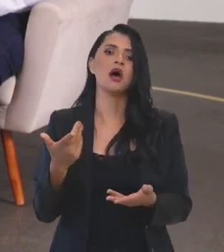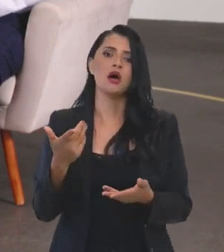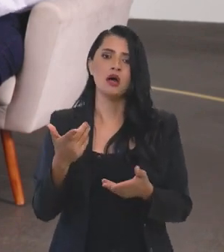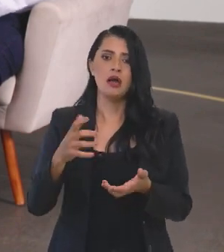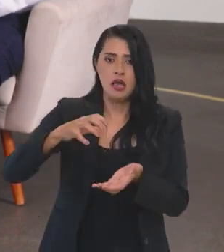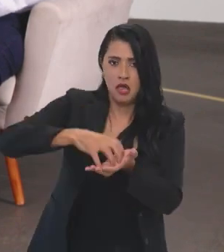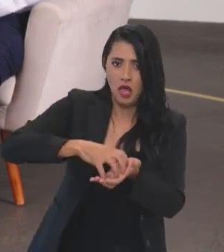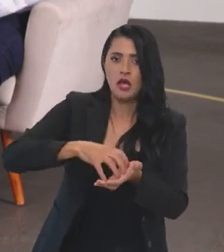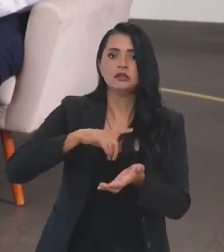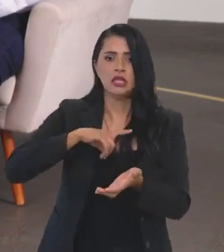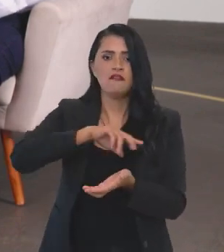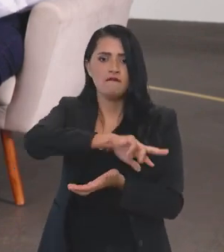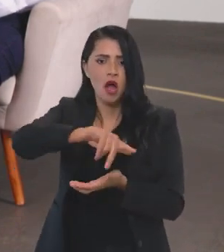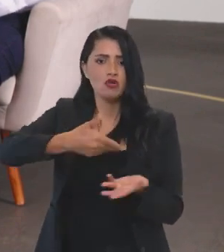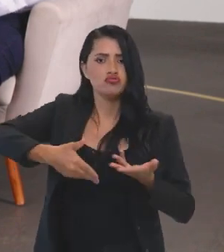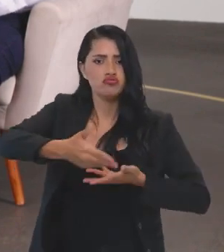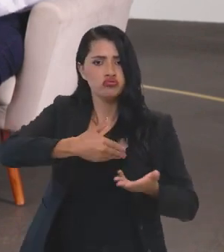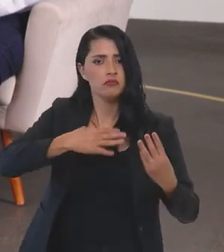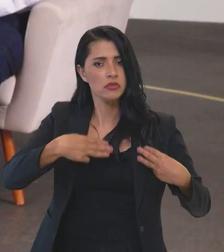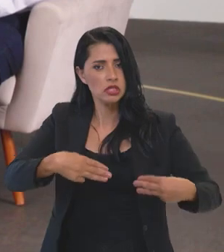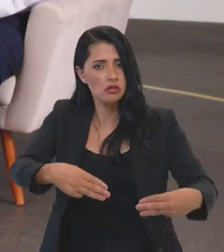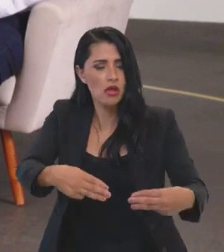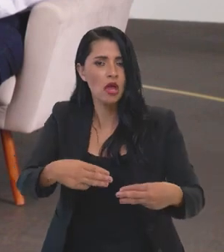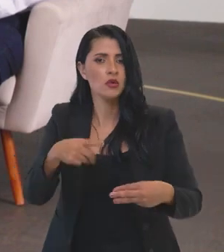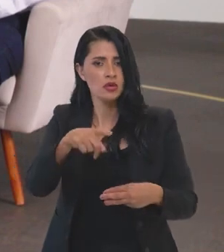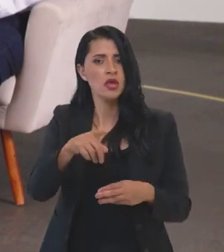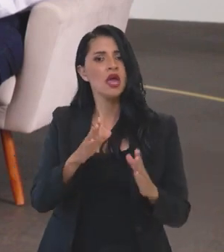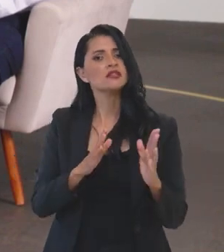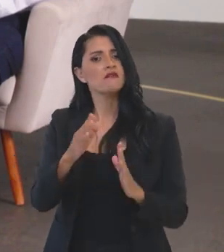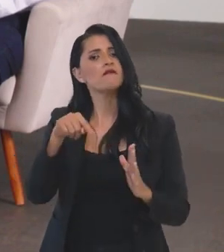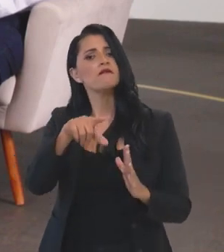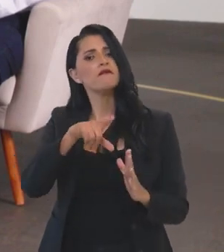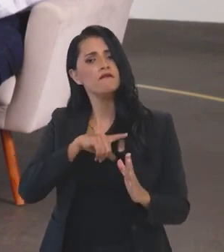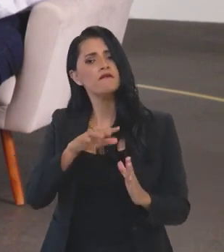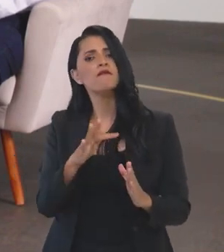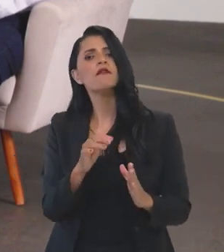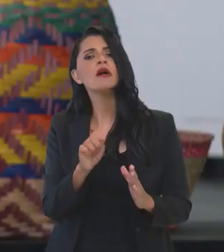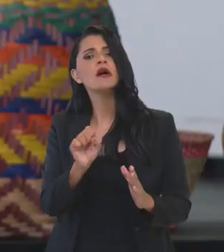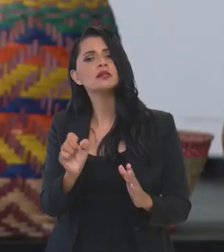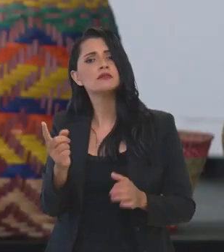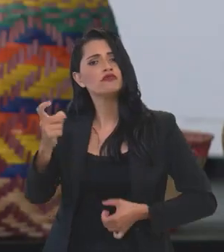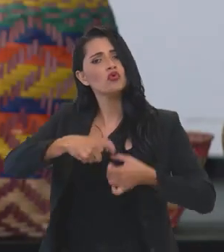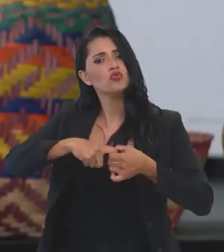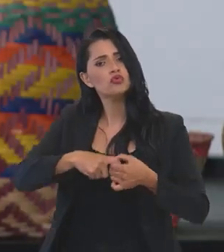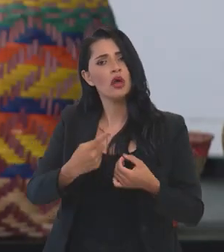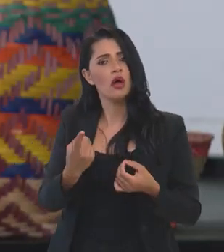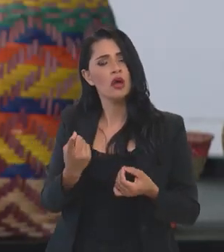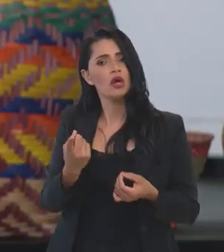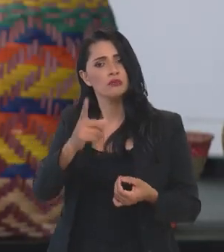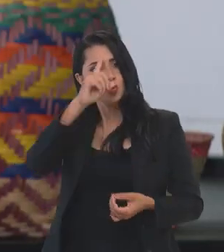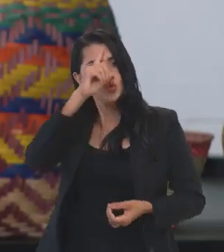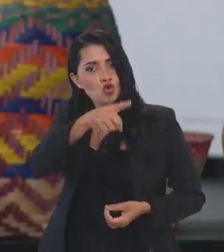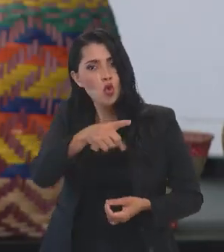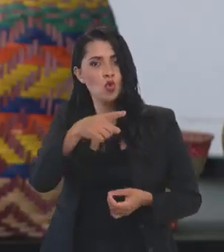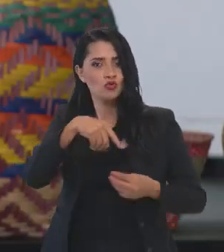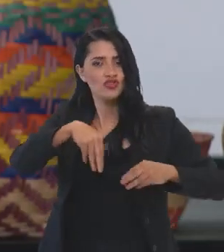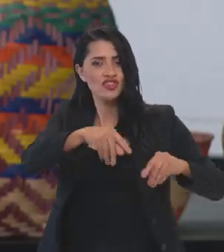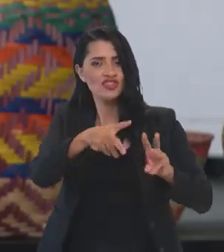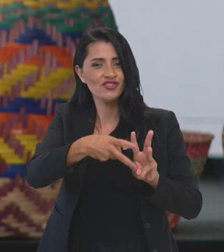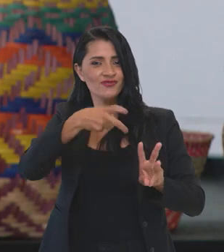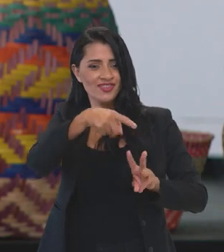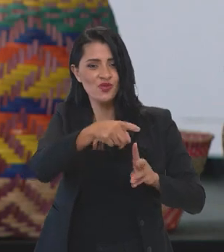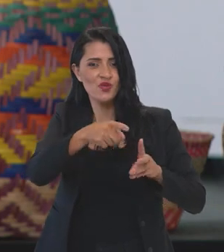envolve diferentes ministérios e essa fase é justamente para retornar à posse